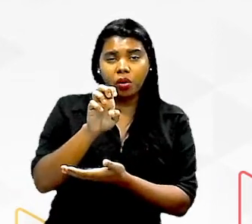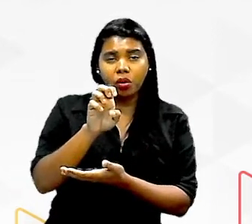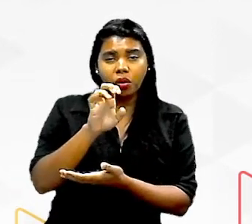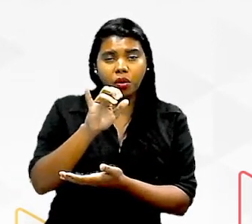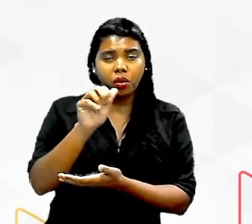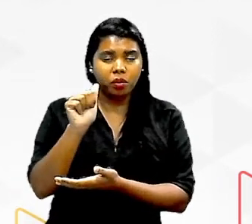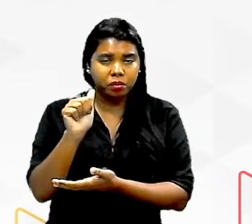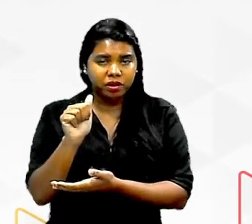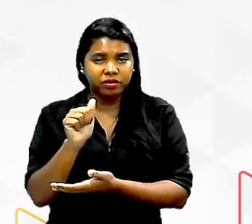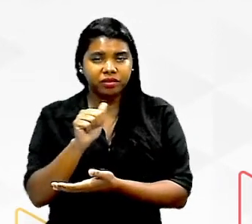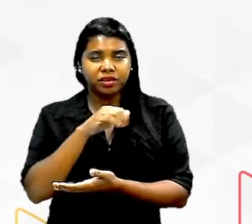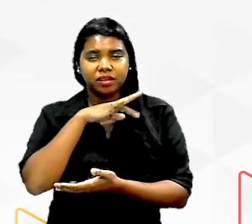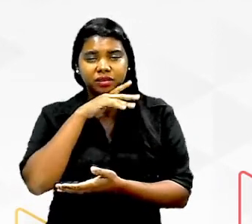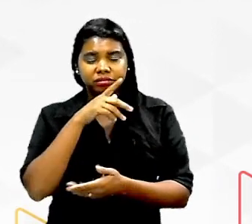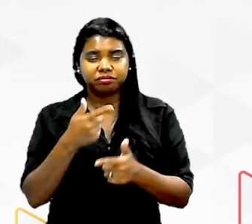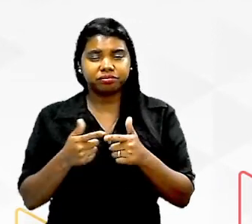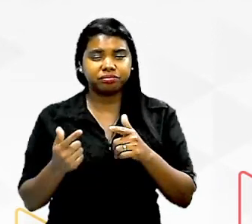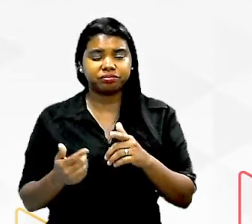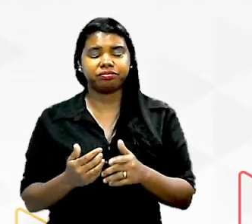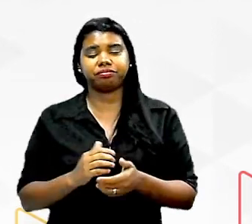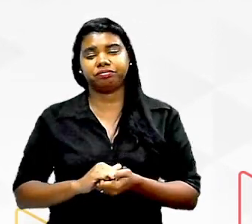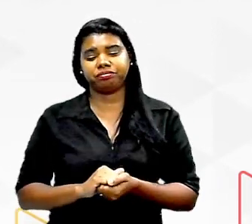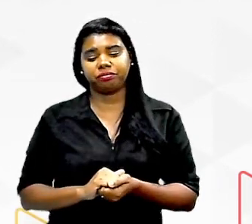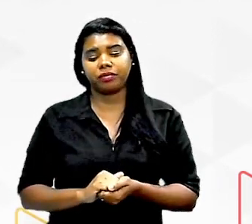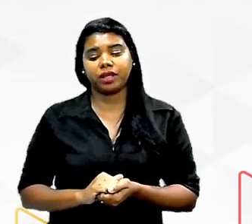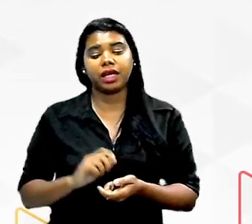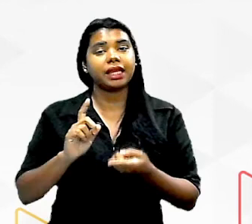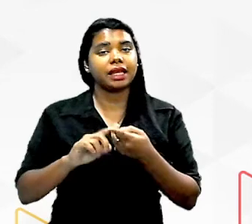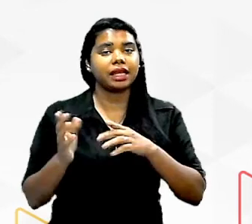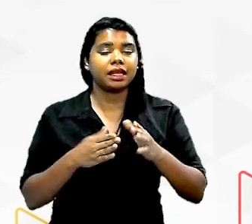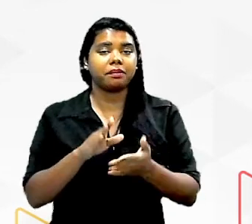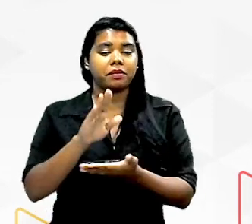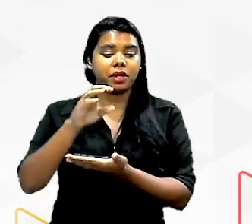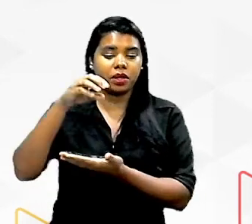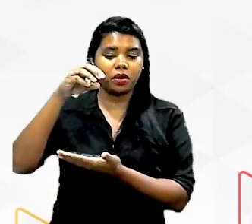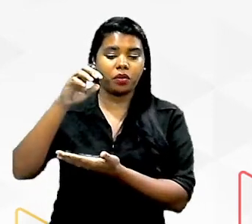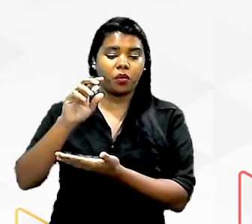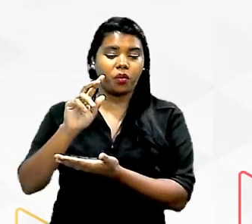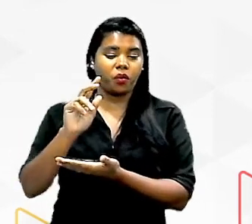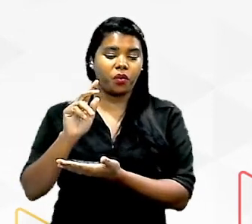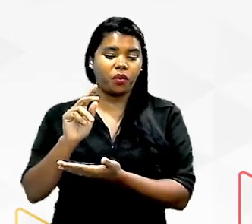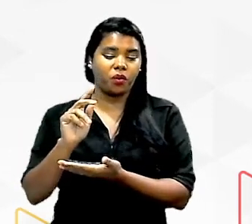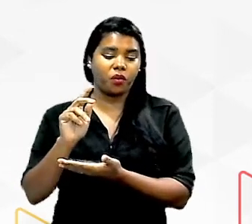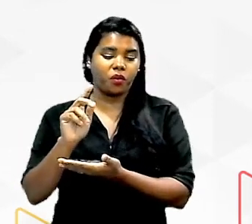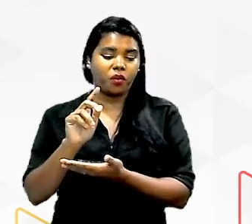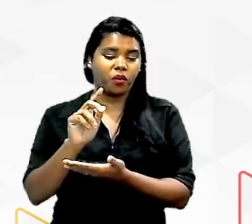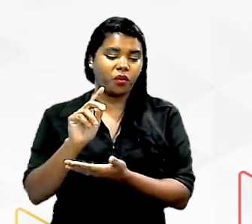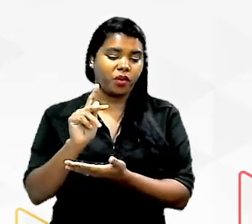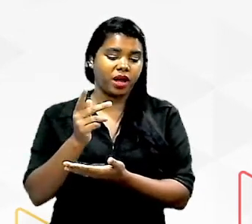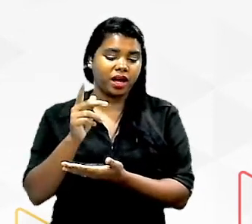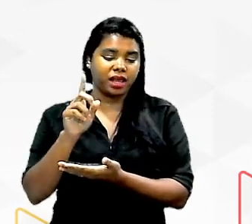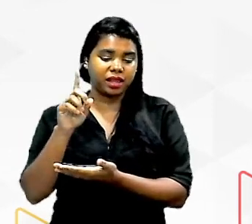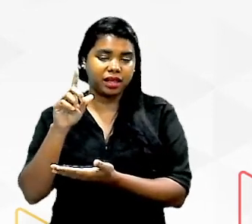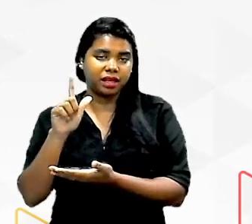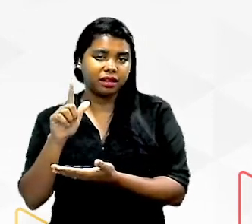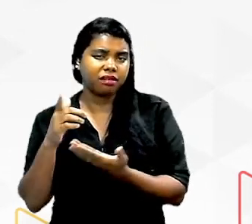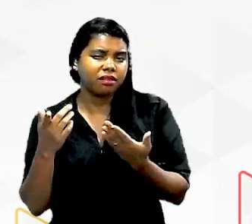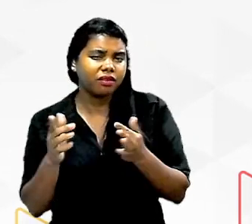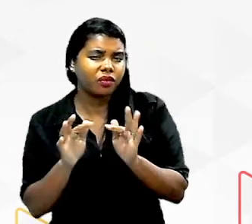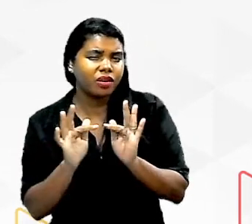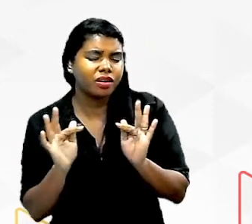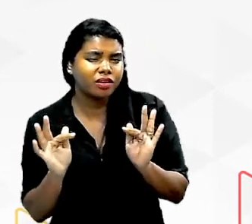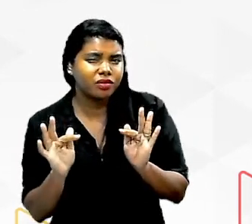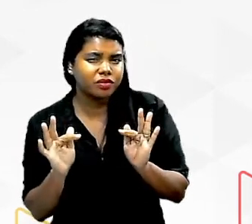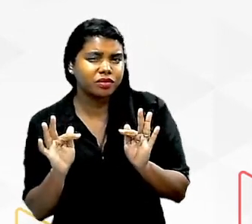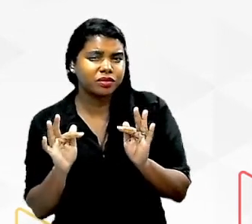torna mal o HDL por sua vez ele é baseado na cadeia insaturada então qual a função dele passar